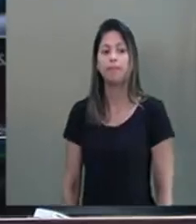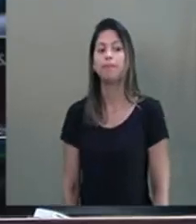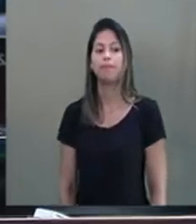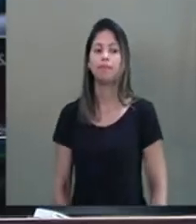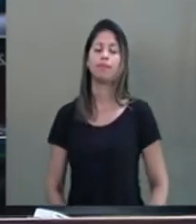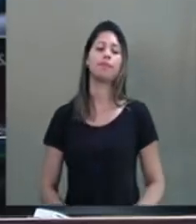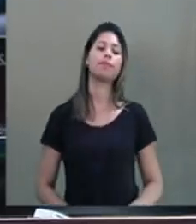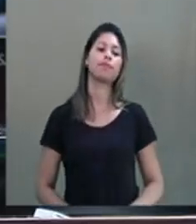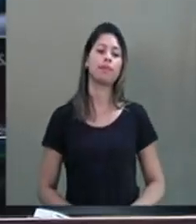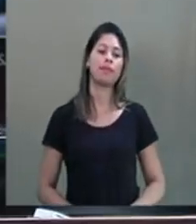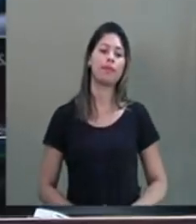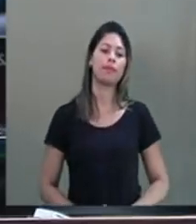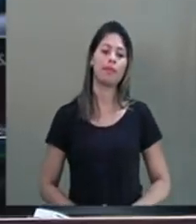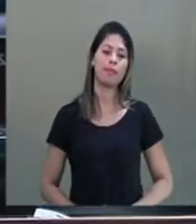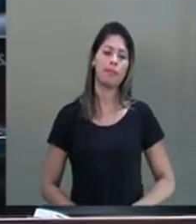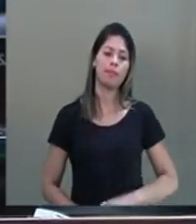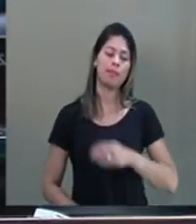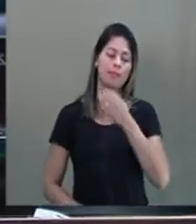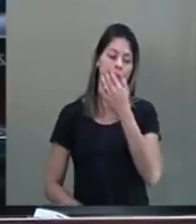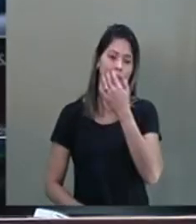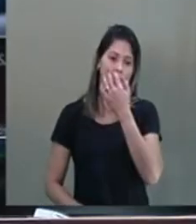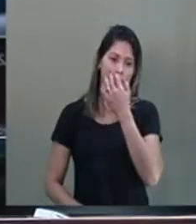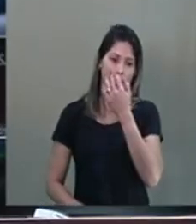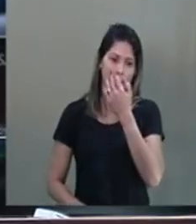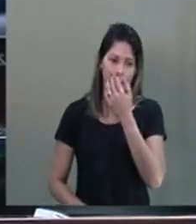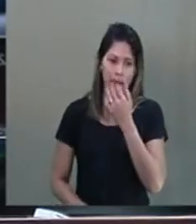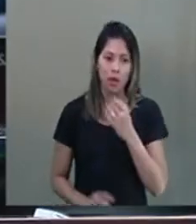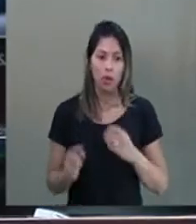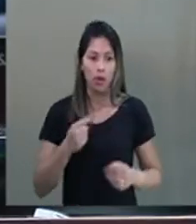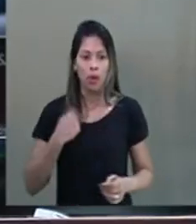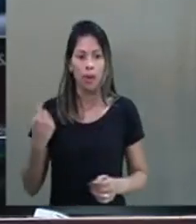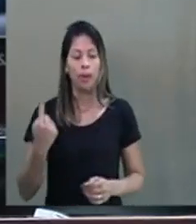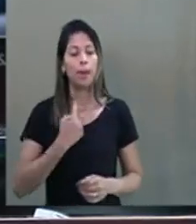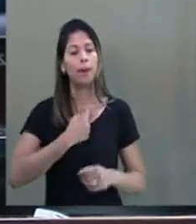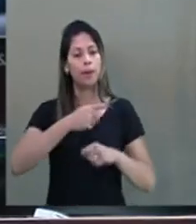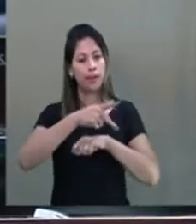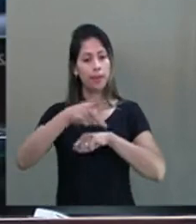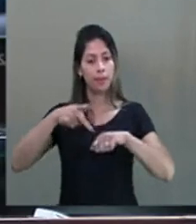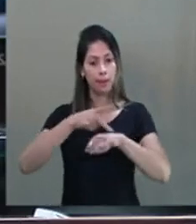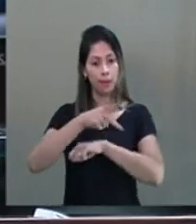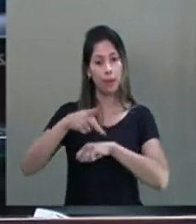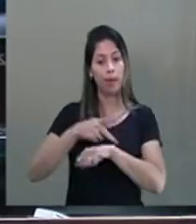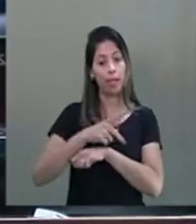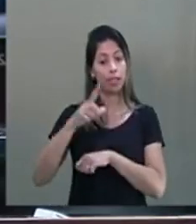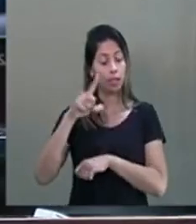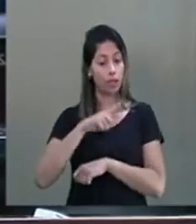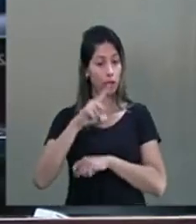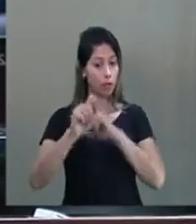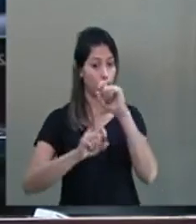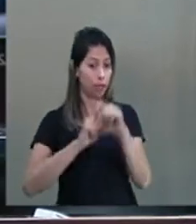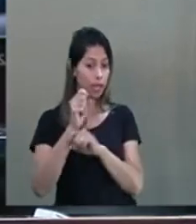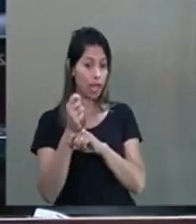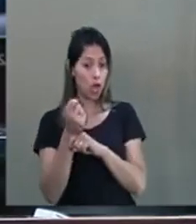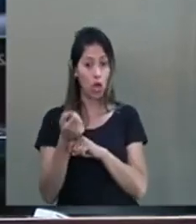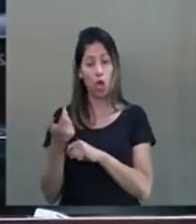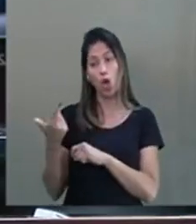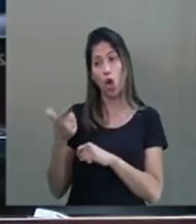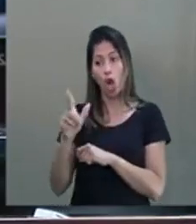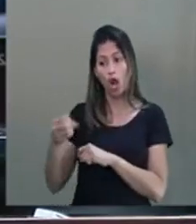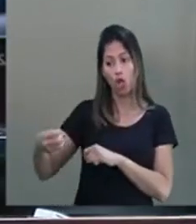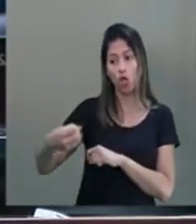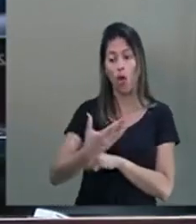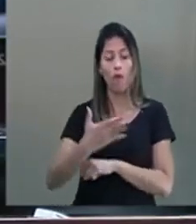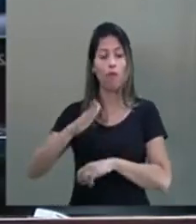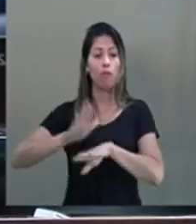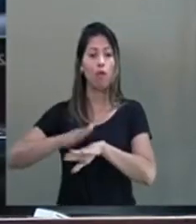Um marco no nosso país da dignidade humana e de um novo cenário, o da inclusão social como a